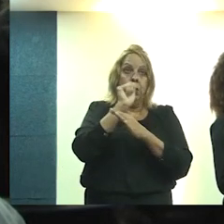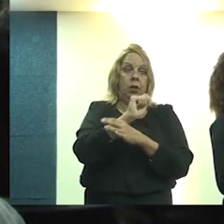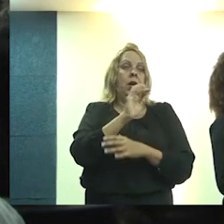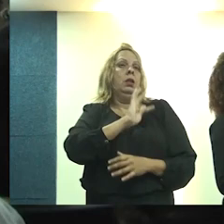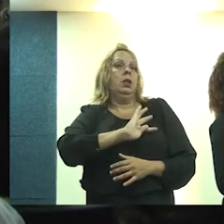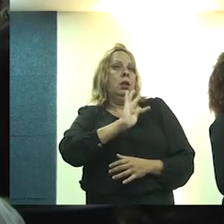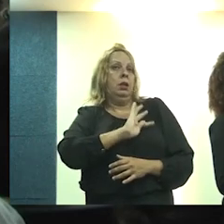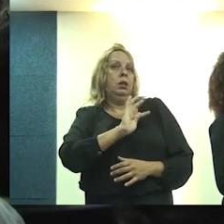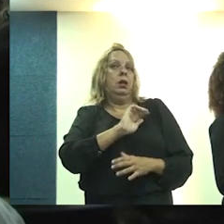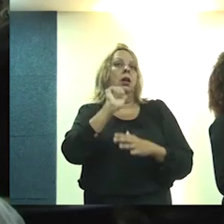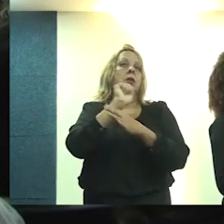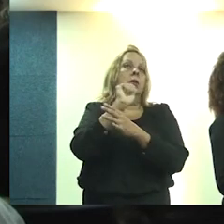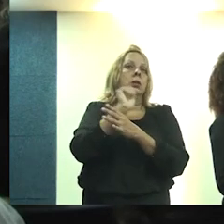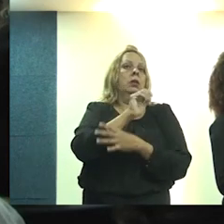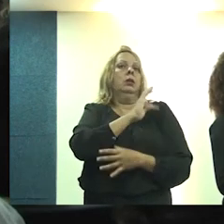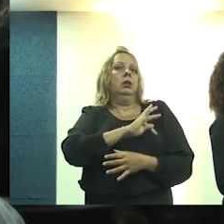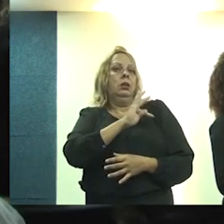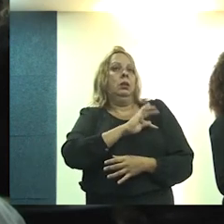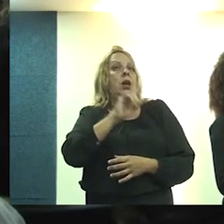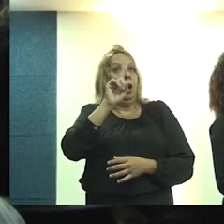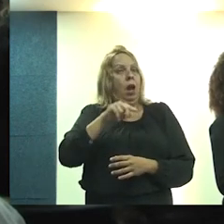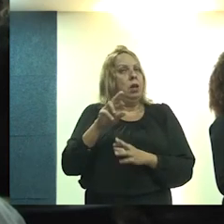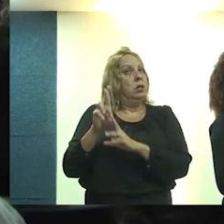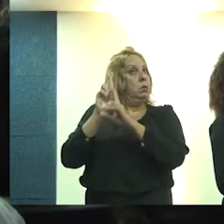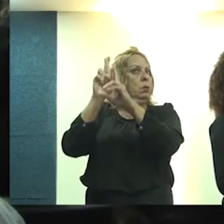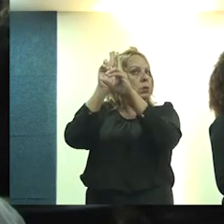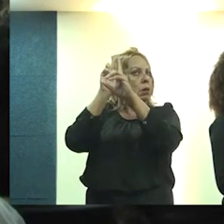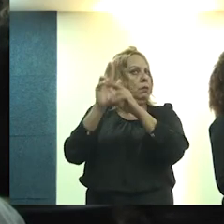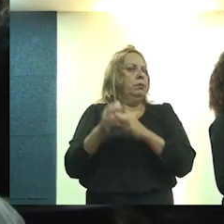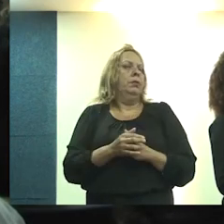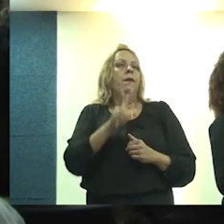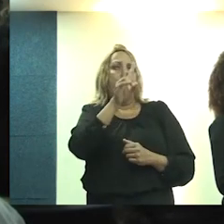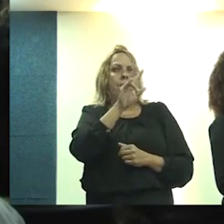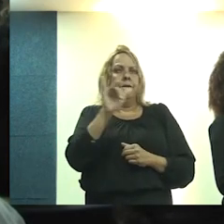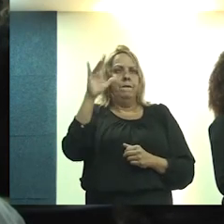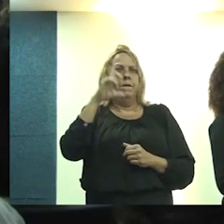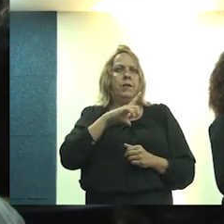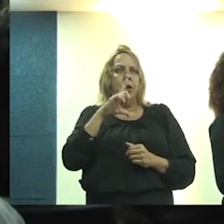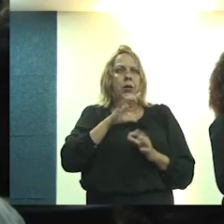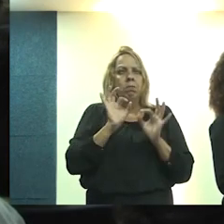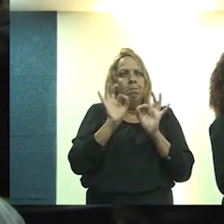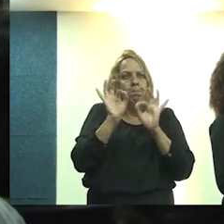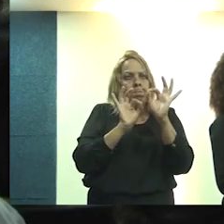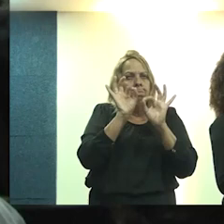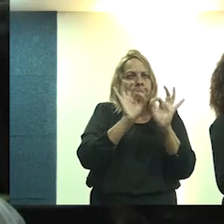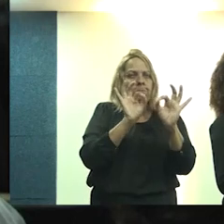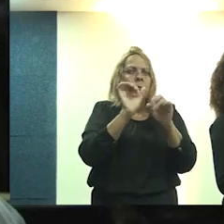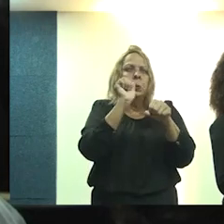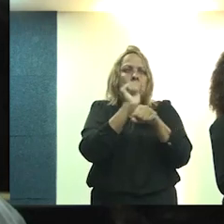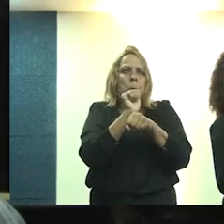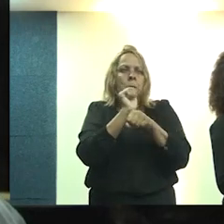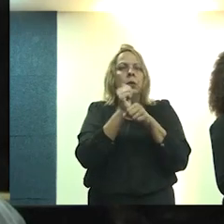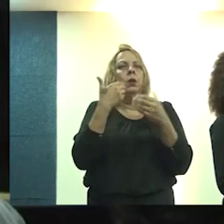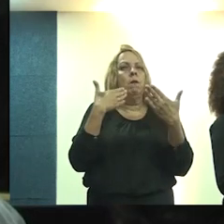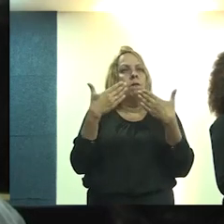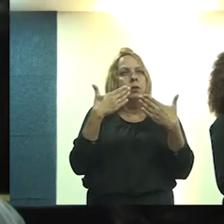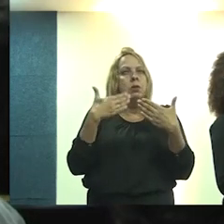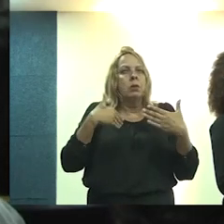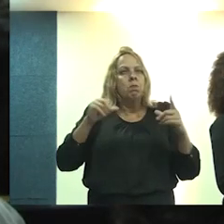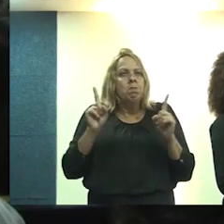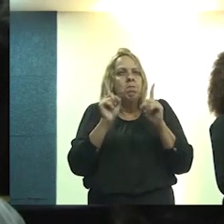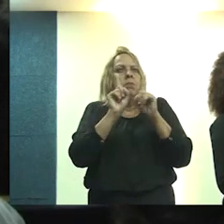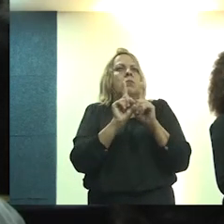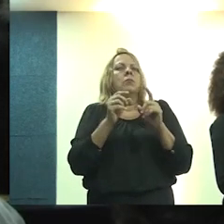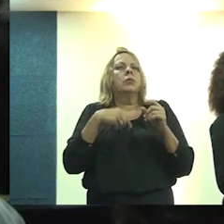de fazer isso. Só a assessoria técnica é essa entidade que vai estar ali na ponta, instalada, conversando,